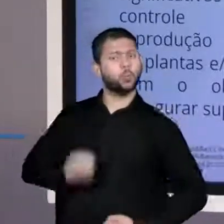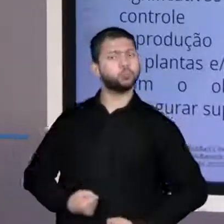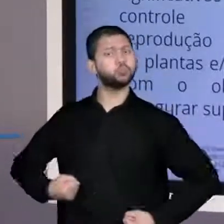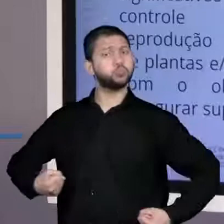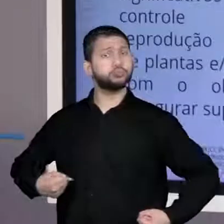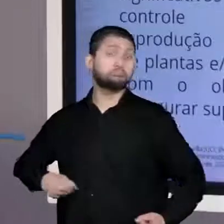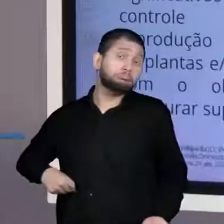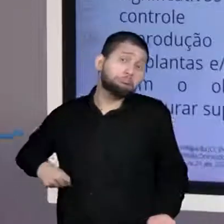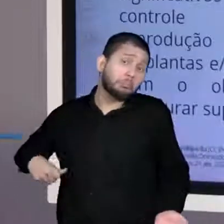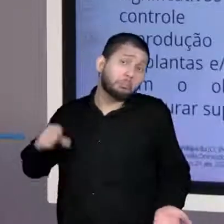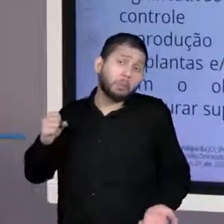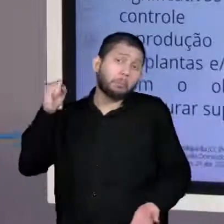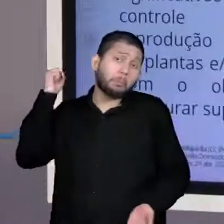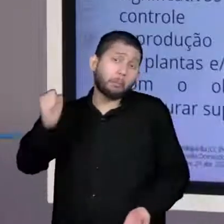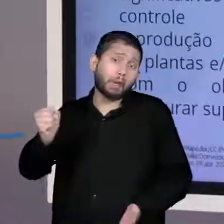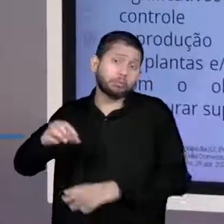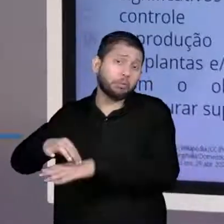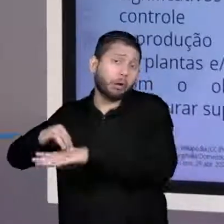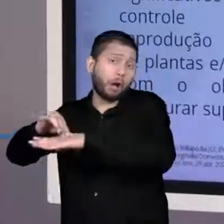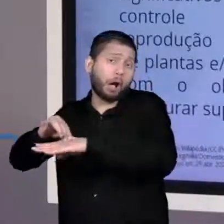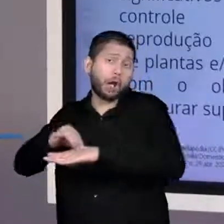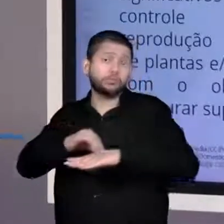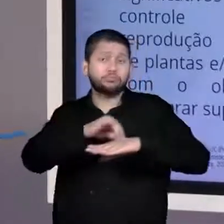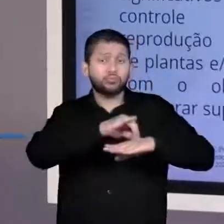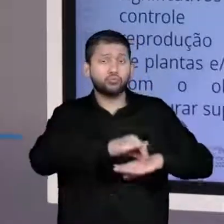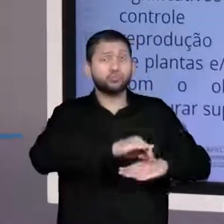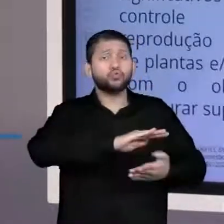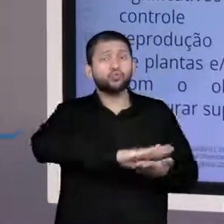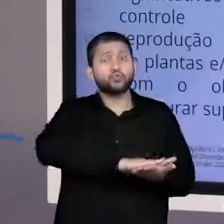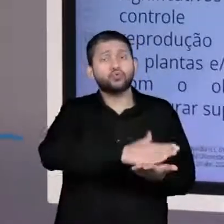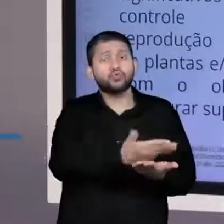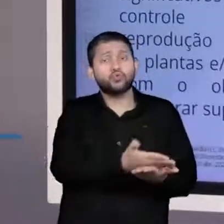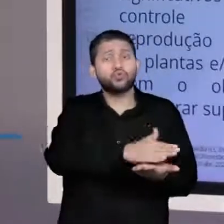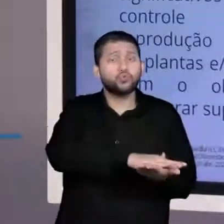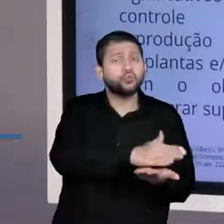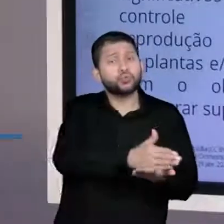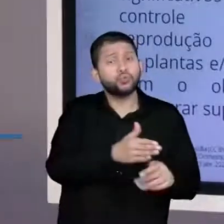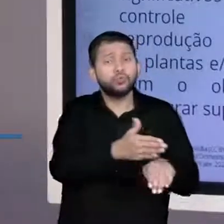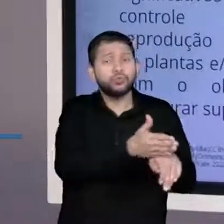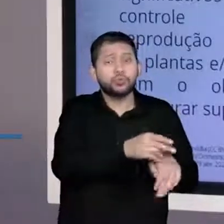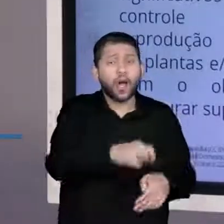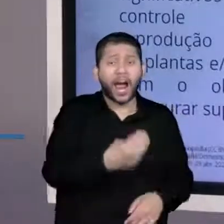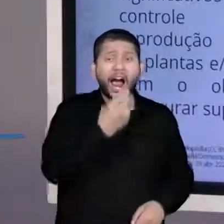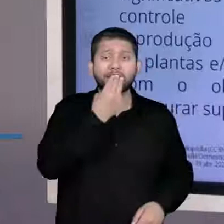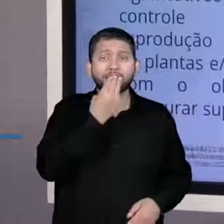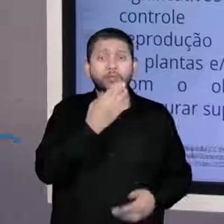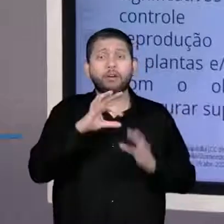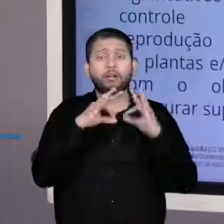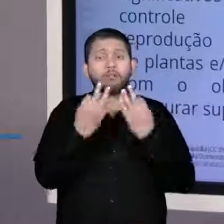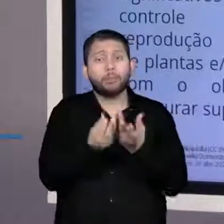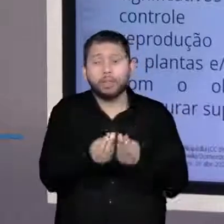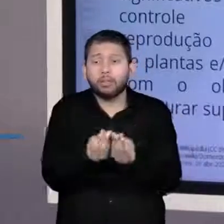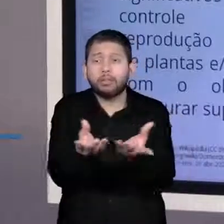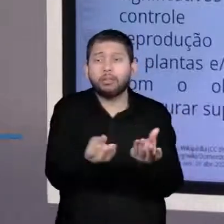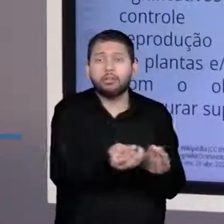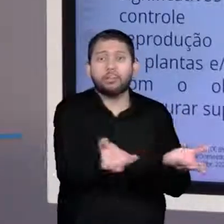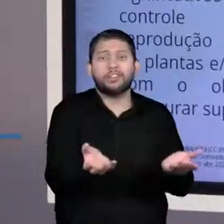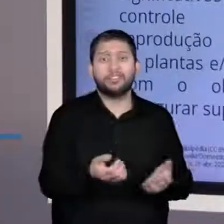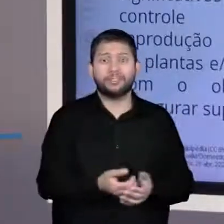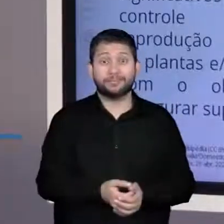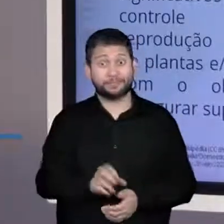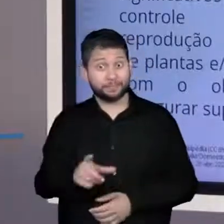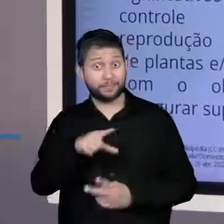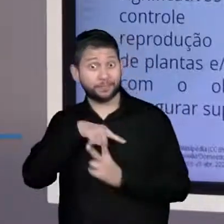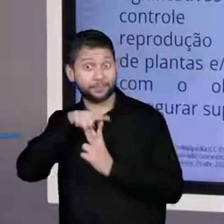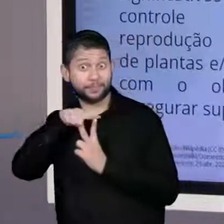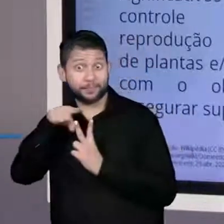controla esses animais, para depois conseguir consumir esses animais. Legal. Já sei o que é a agricultura, já sei